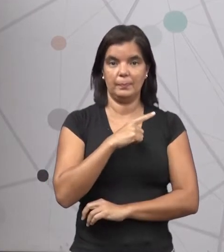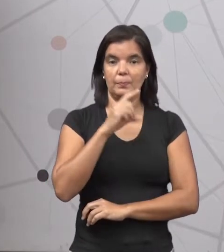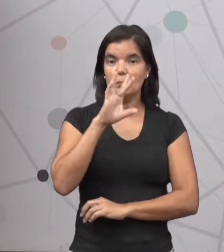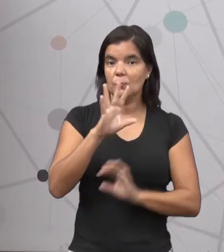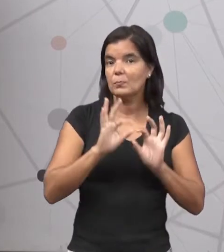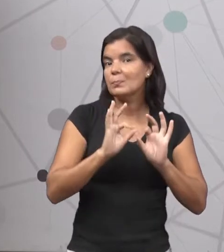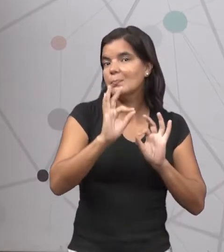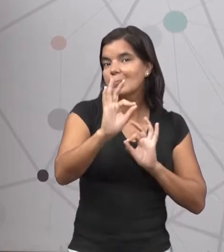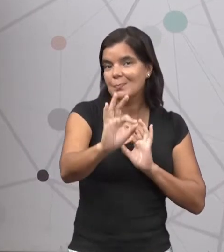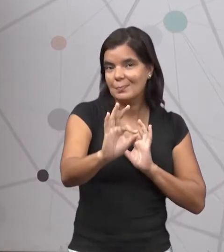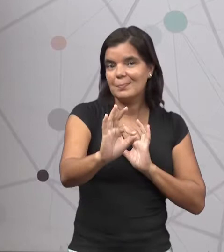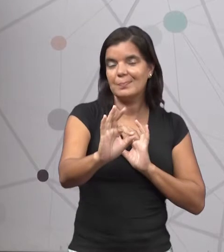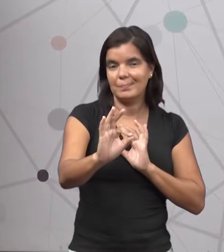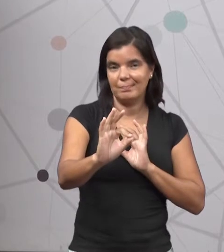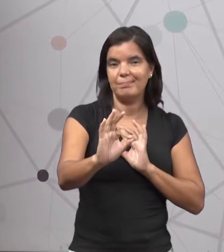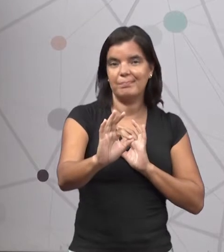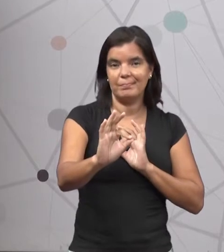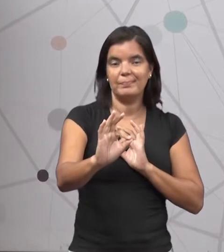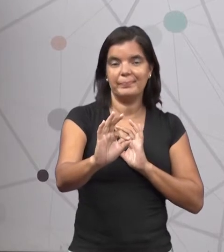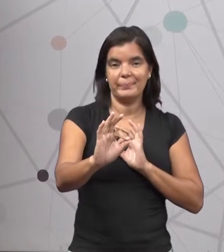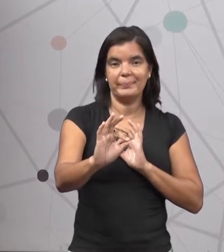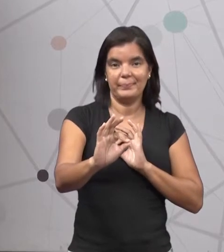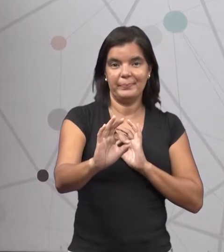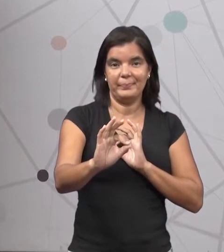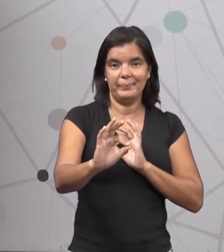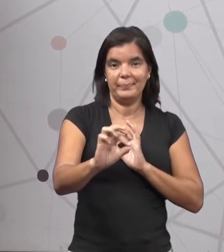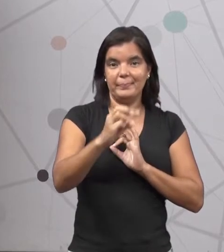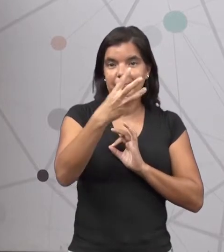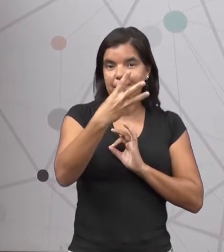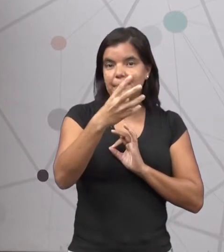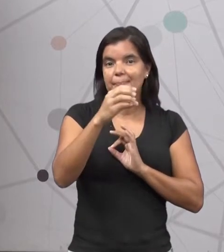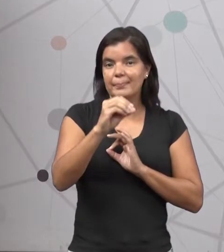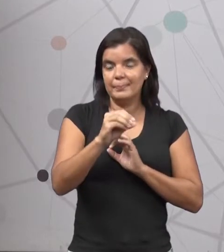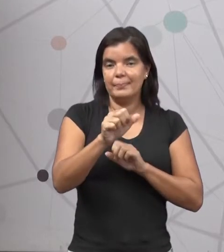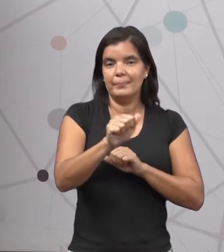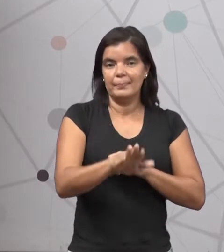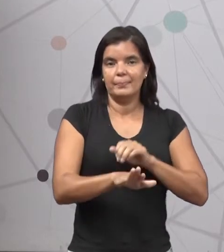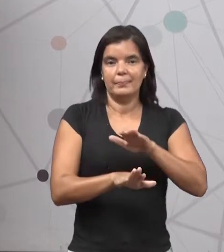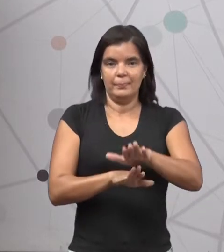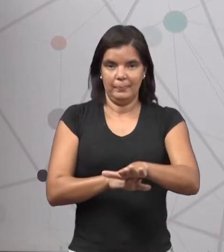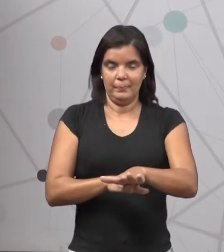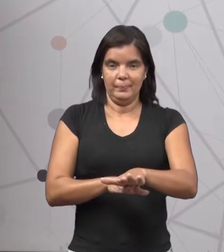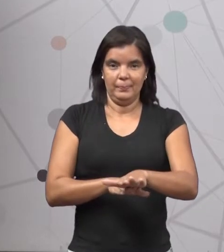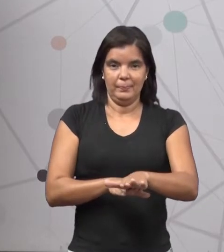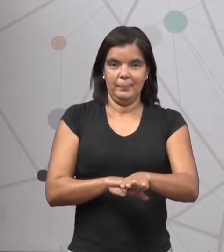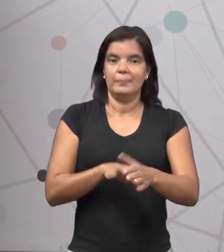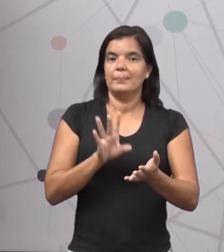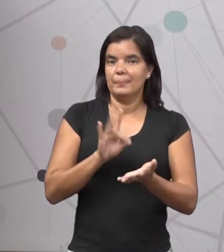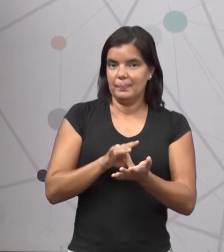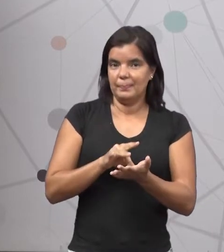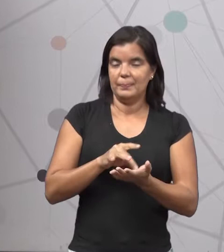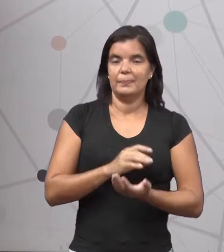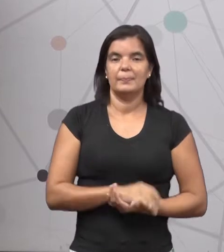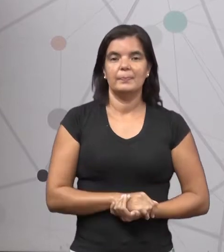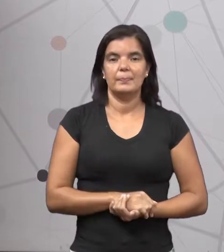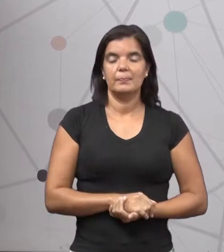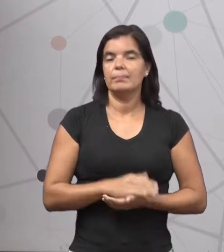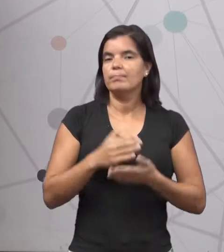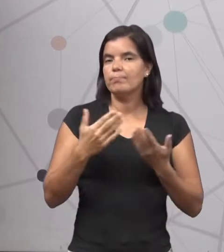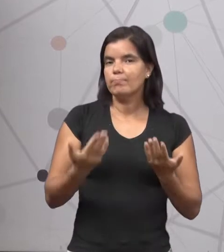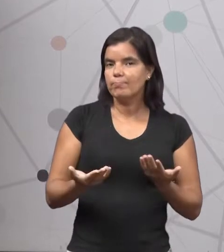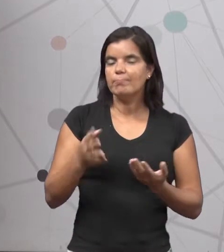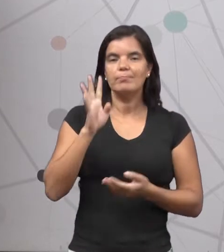na ida e ela havia dado 30 passos, não é mesmo? É